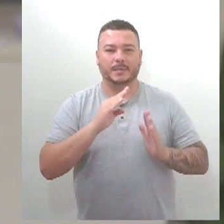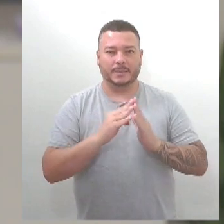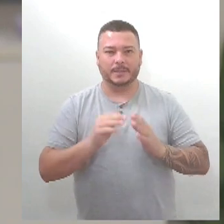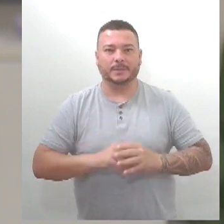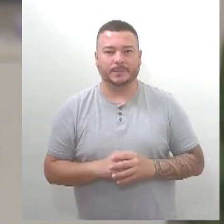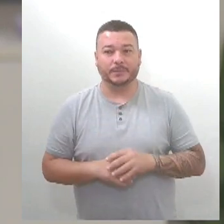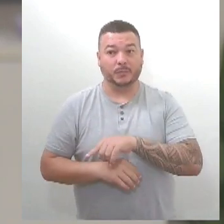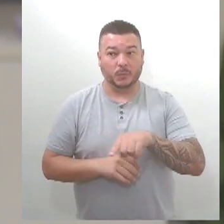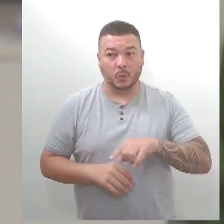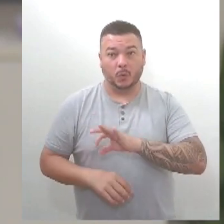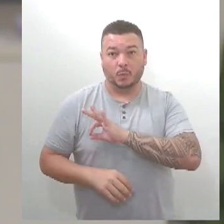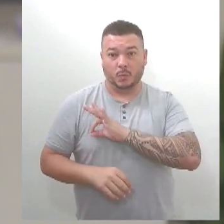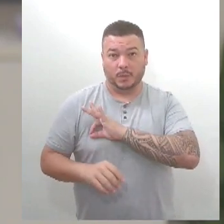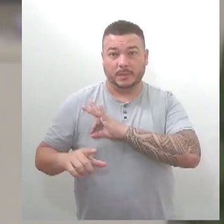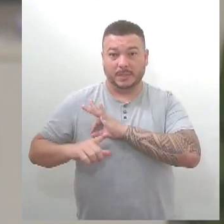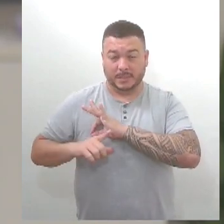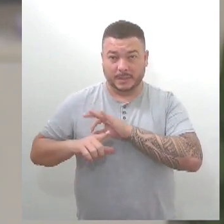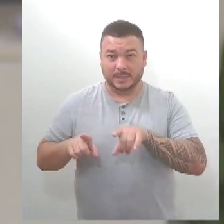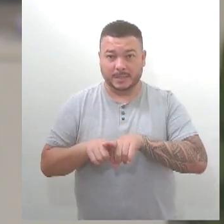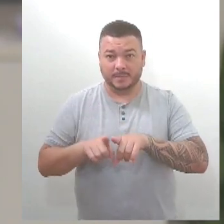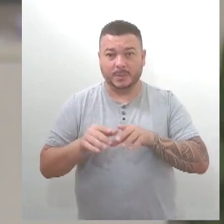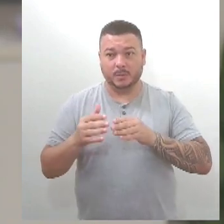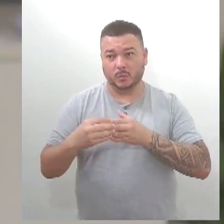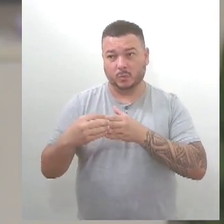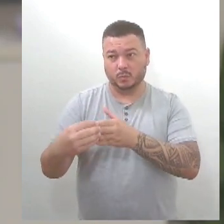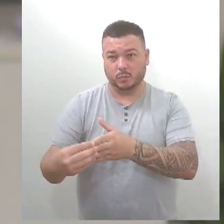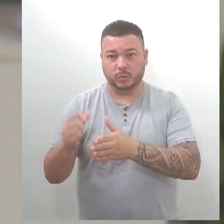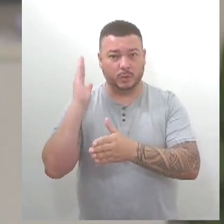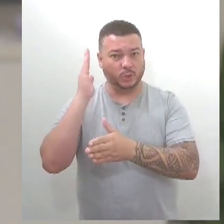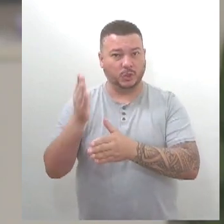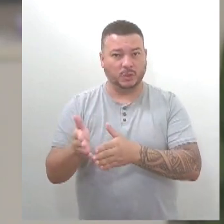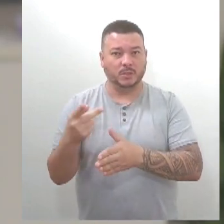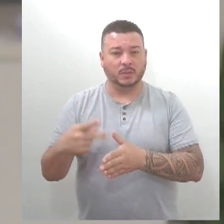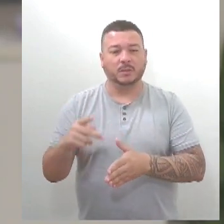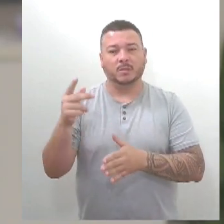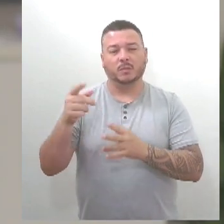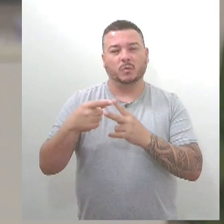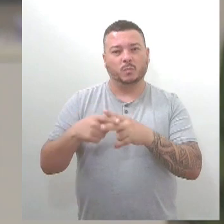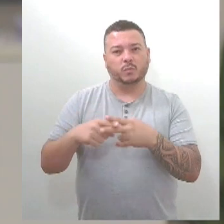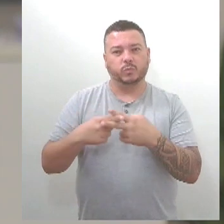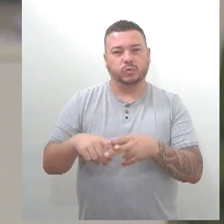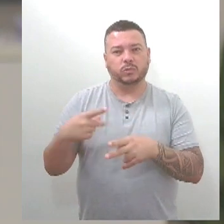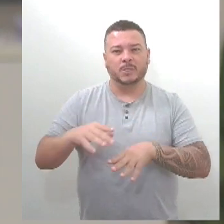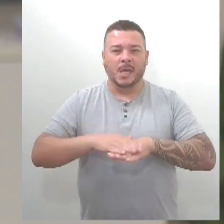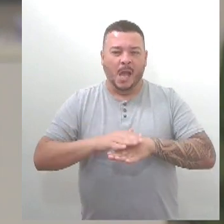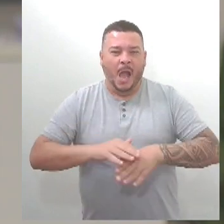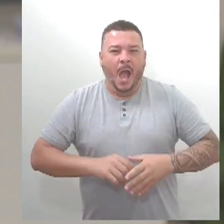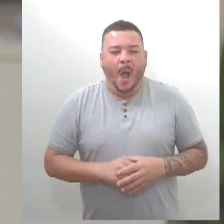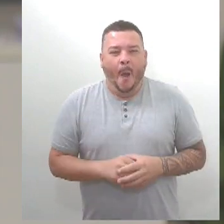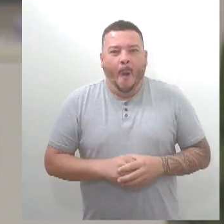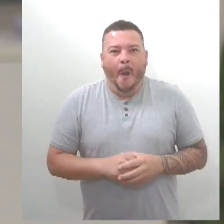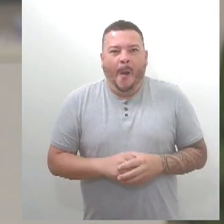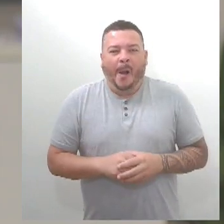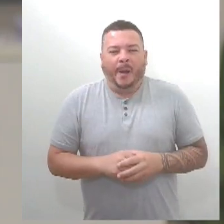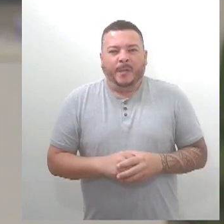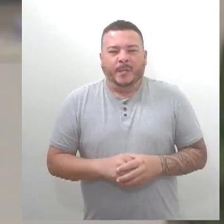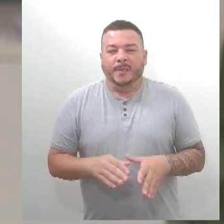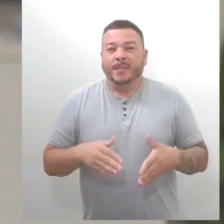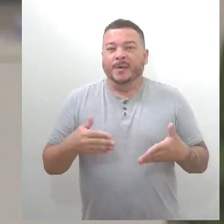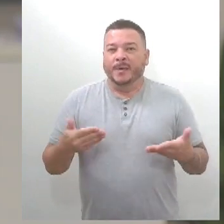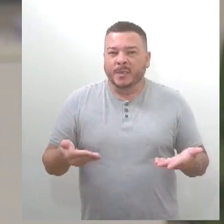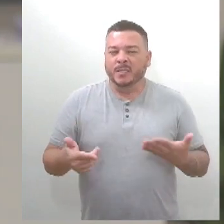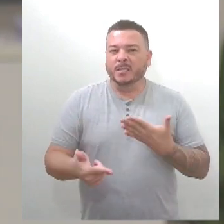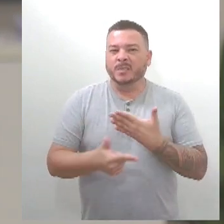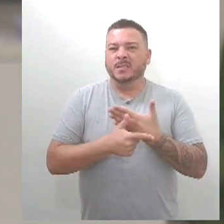qualificação, a gente tem um encaminhamento diretamente para o SEJUS que esses acordos são homologados. Então, não é mais que a gente fala um papel para arquivo, não.